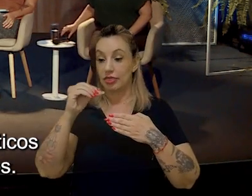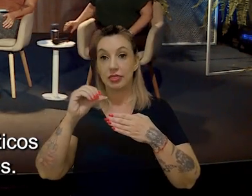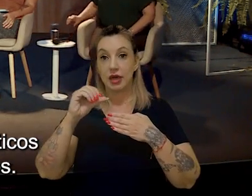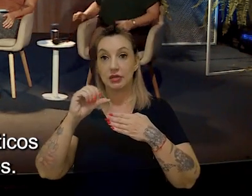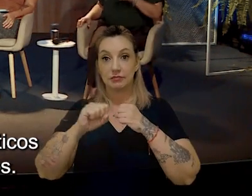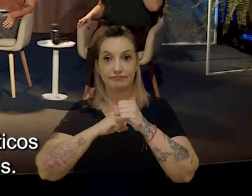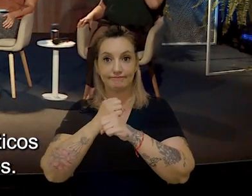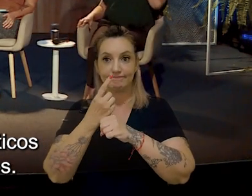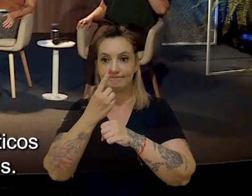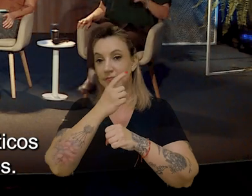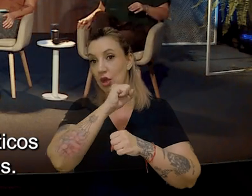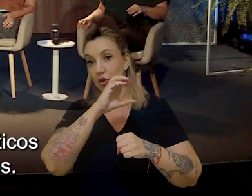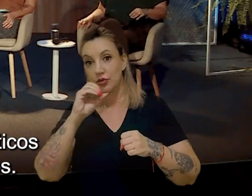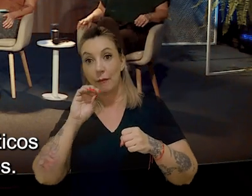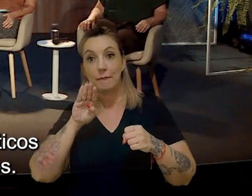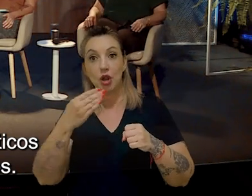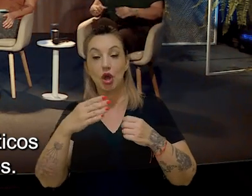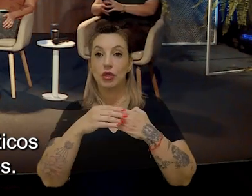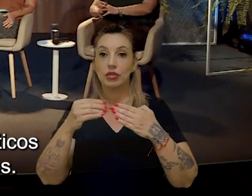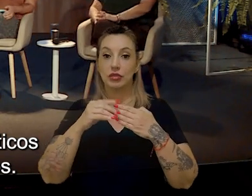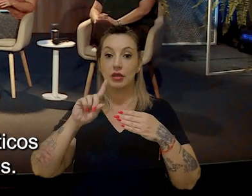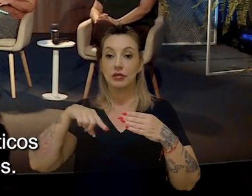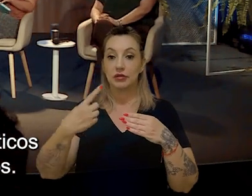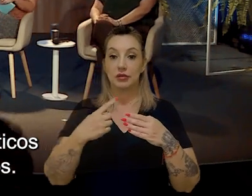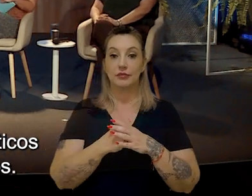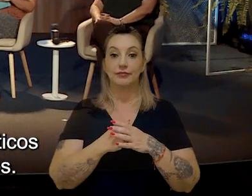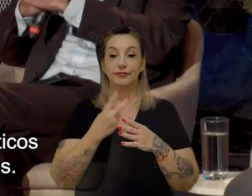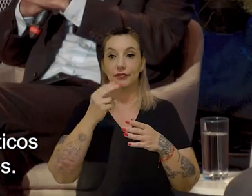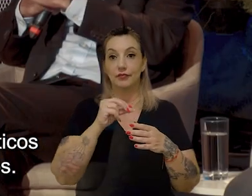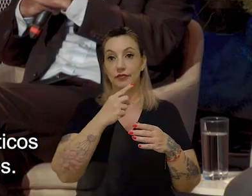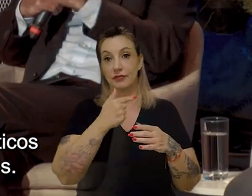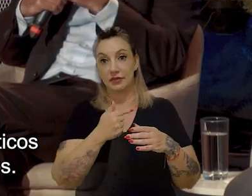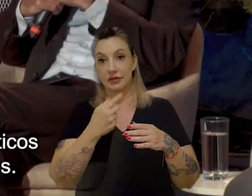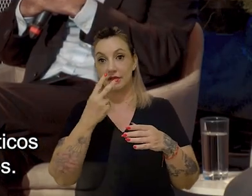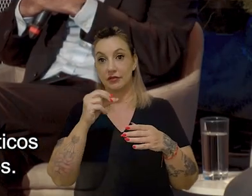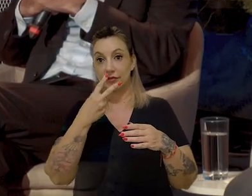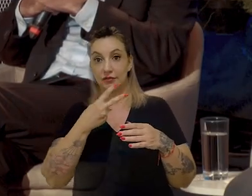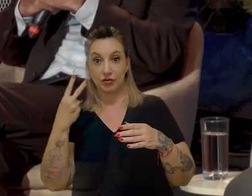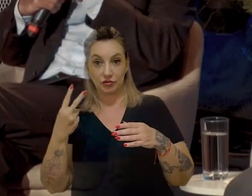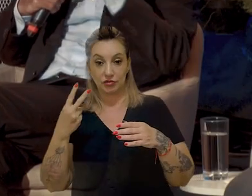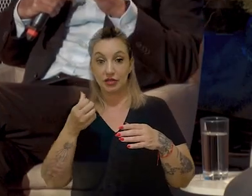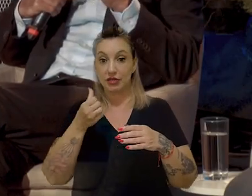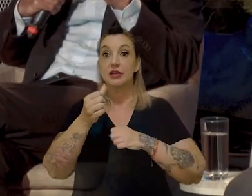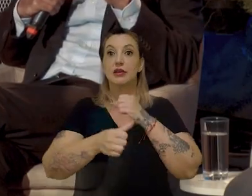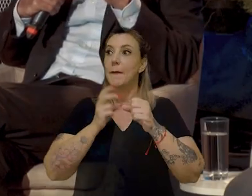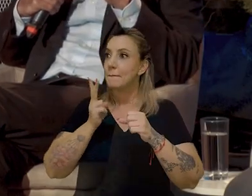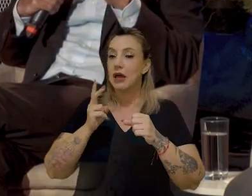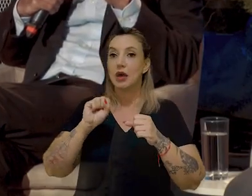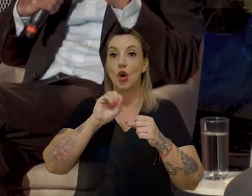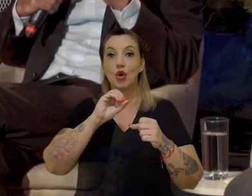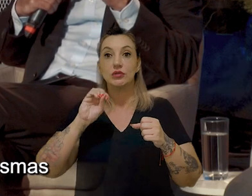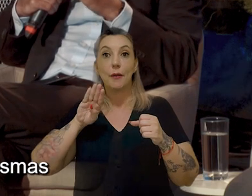800 bilhões de dólares em riscos climáticos. Depois de 17 a 22, foram só 6 anos os mesmos 800